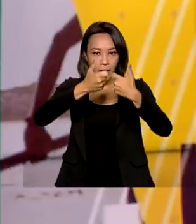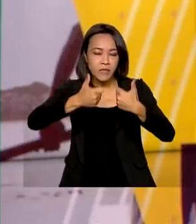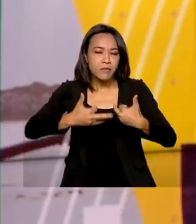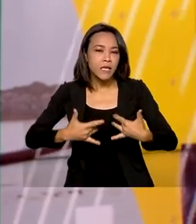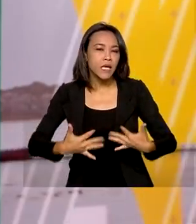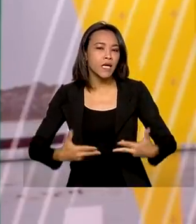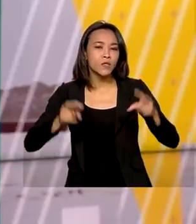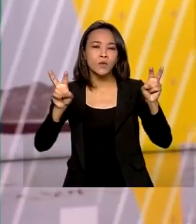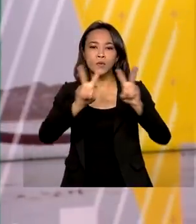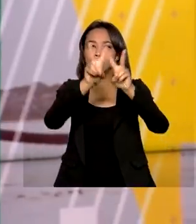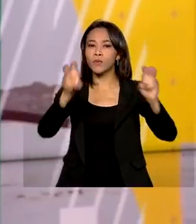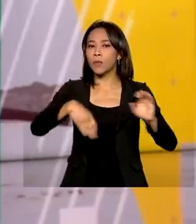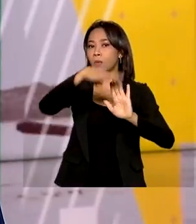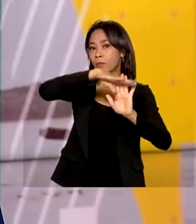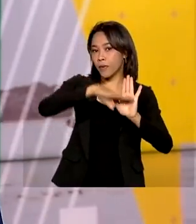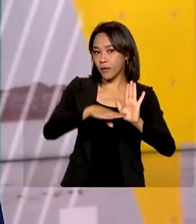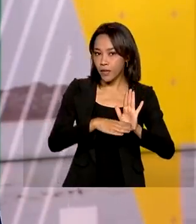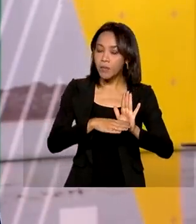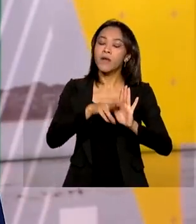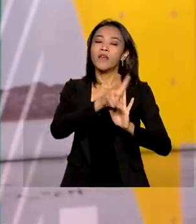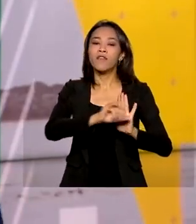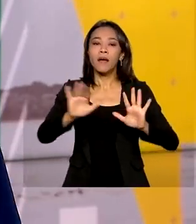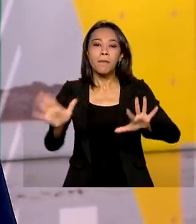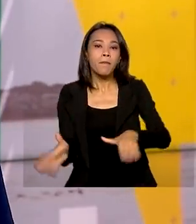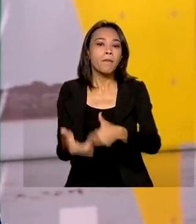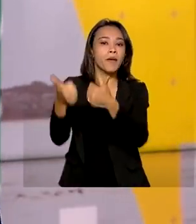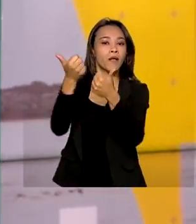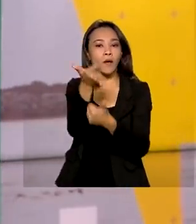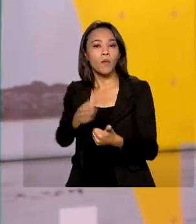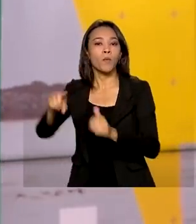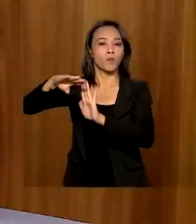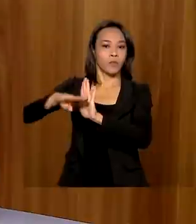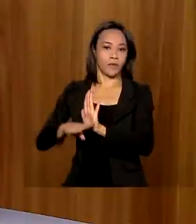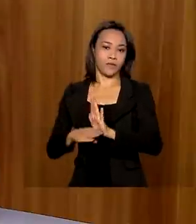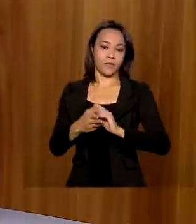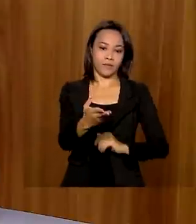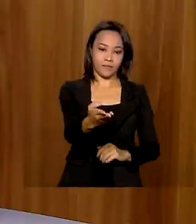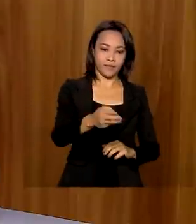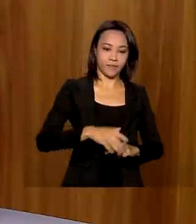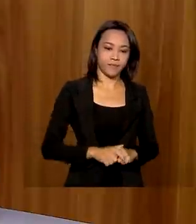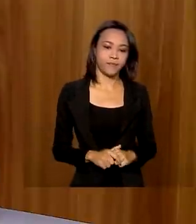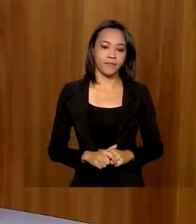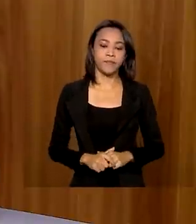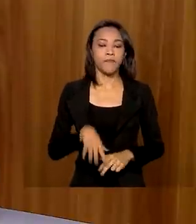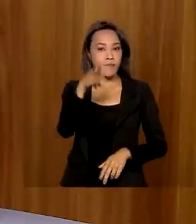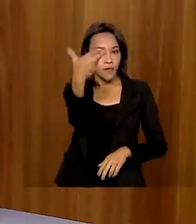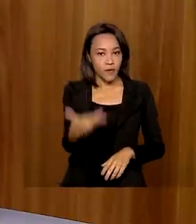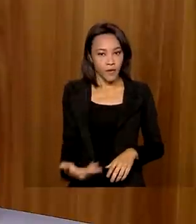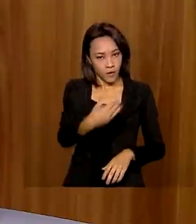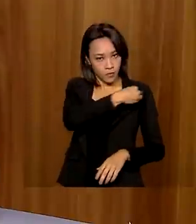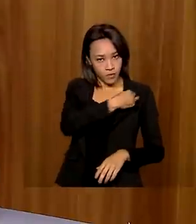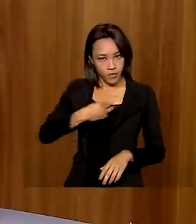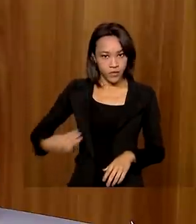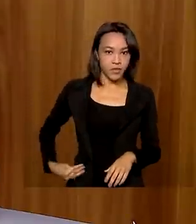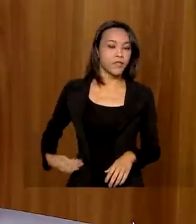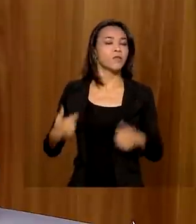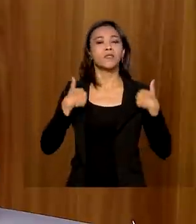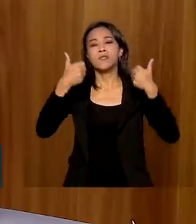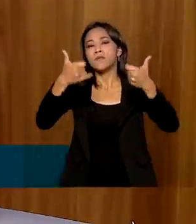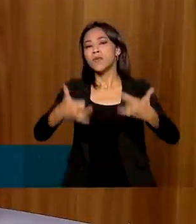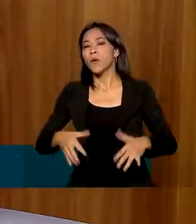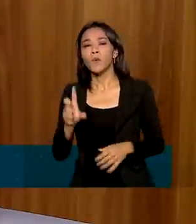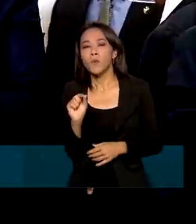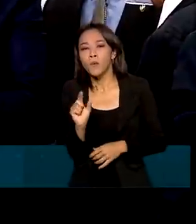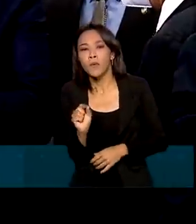o programa Auxílio Brasil, que vai aprimorar o Bolsa Família. O ministro João Roma falou sobre a medida